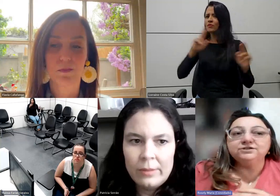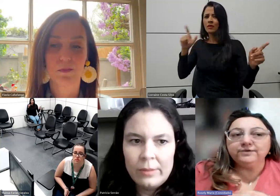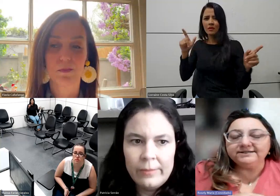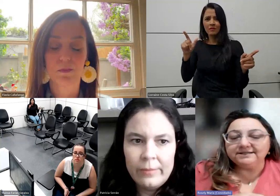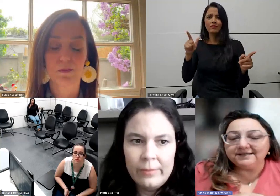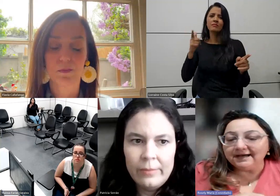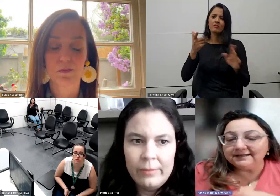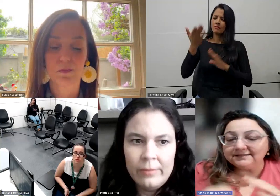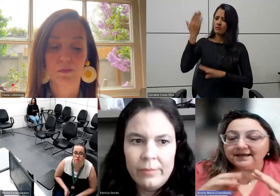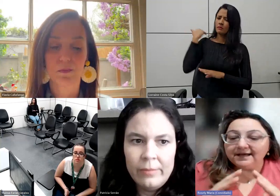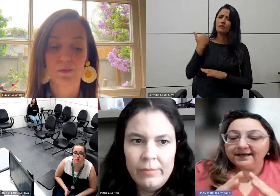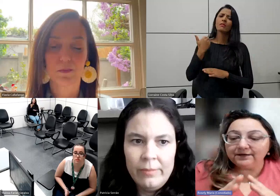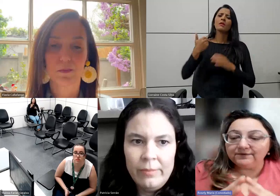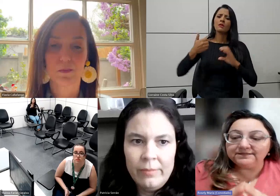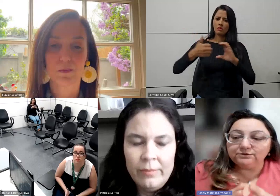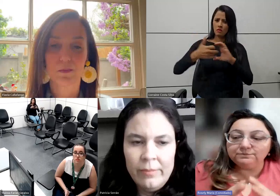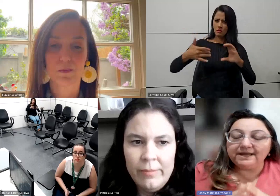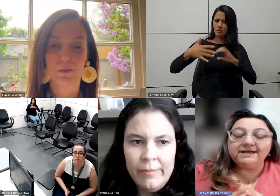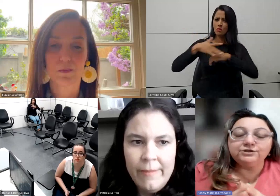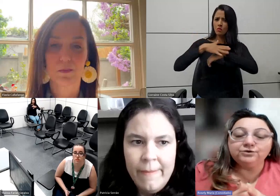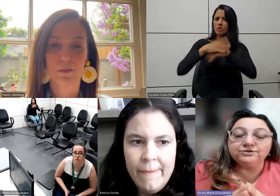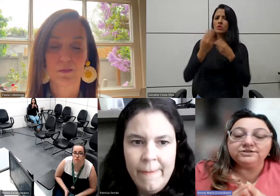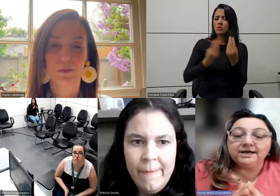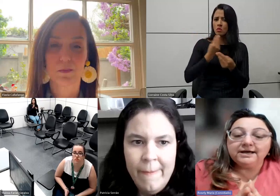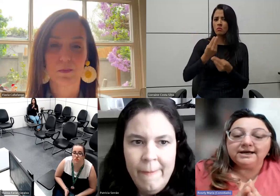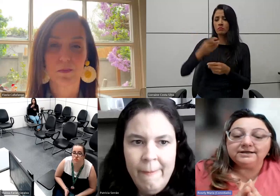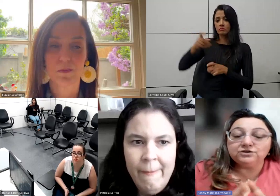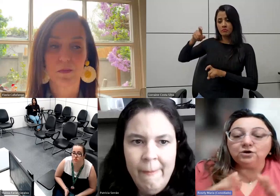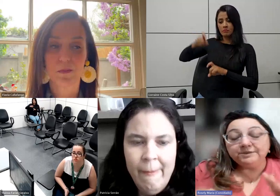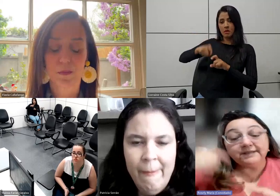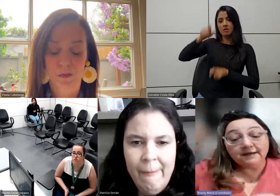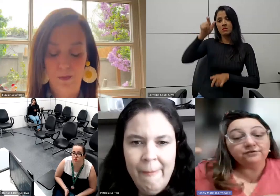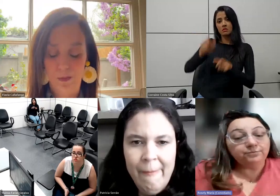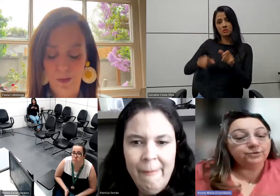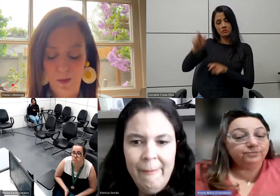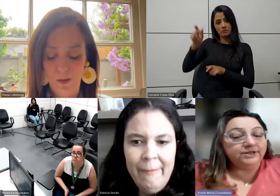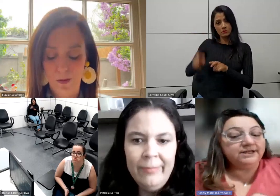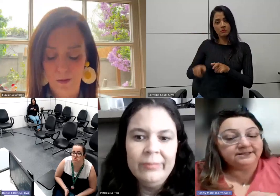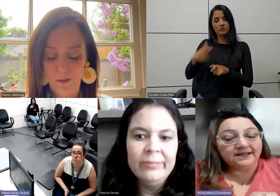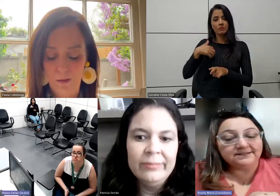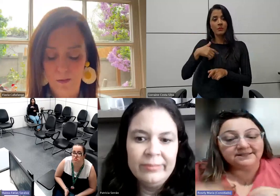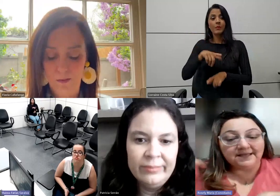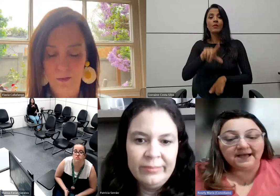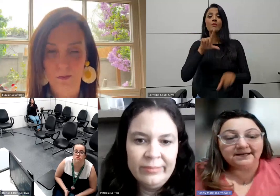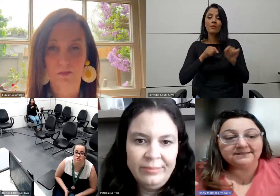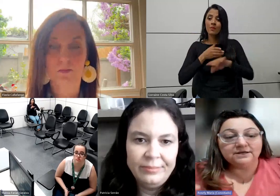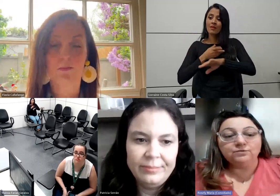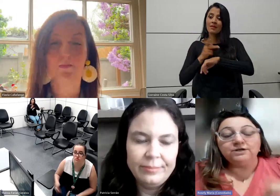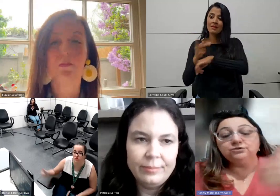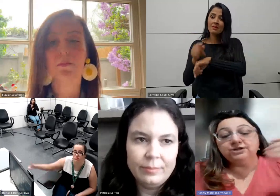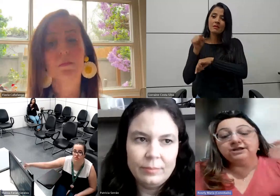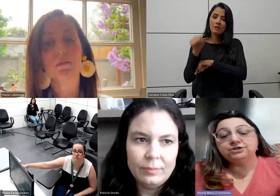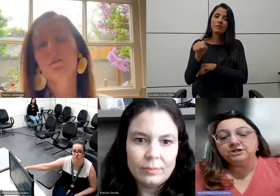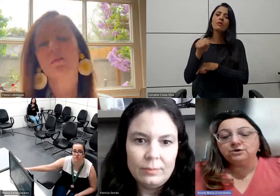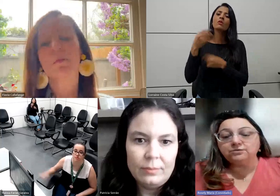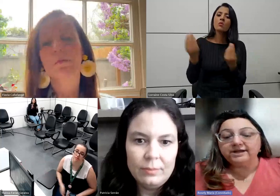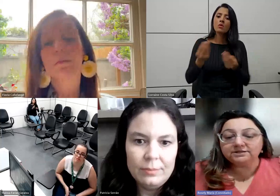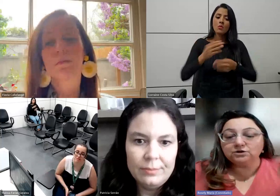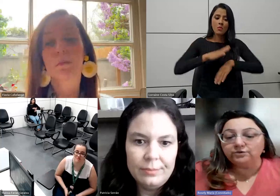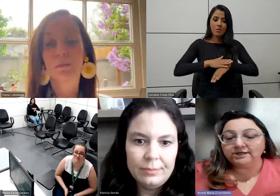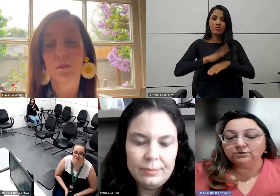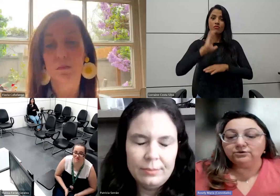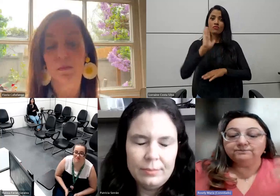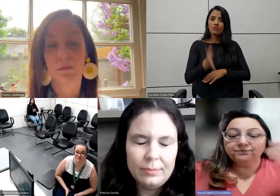Antigamente, as doenças raras eram assim. Os médicos só optavam por ir atrás das raras quando já